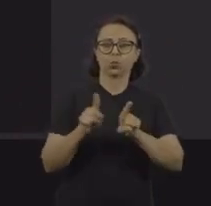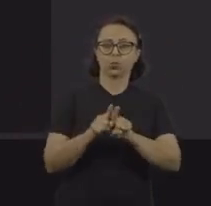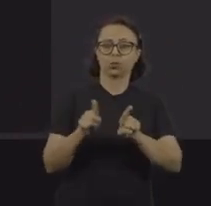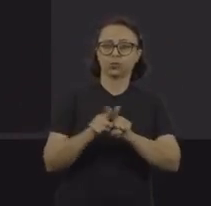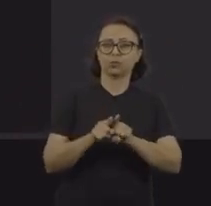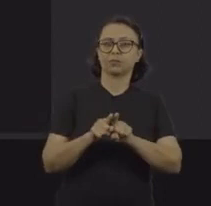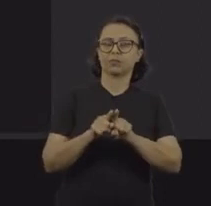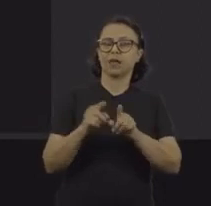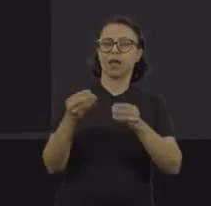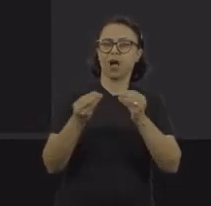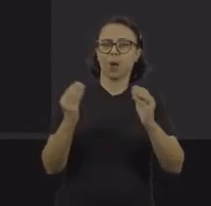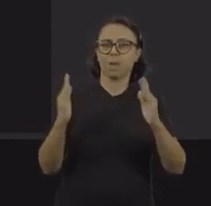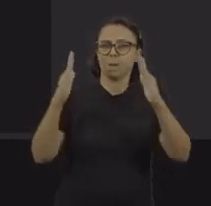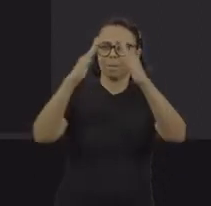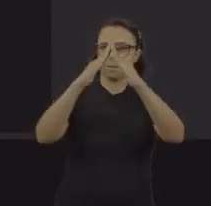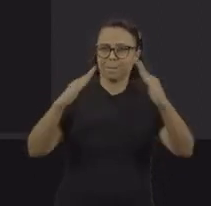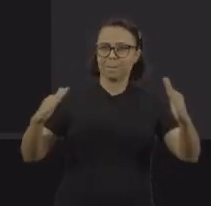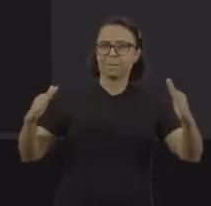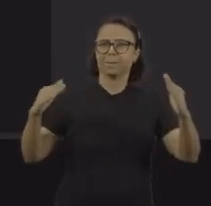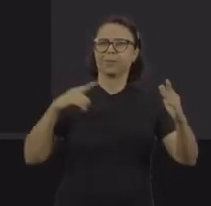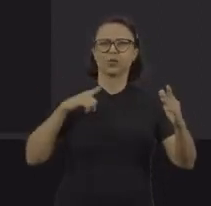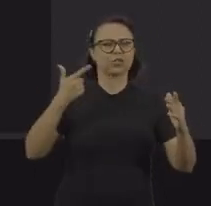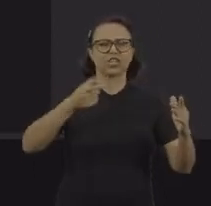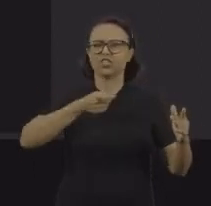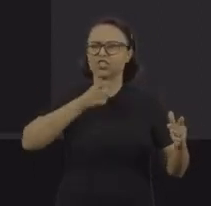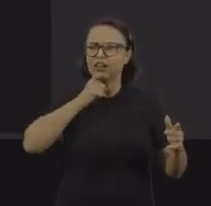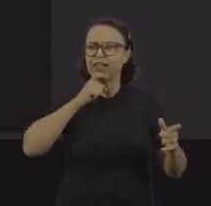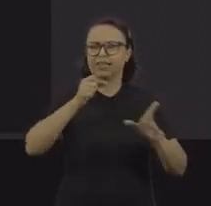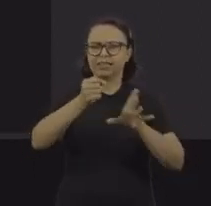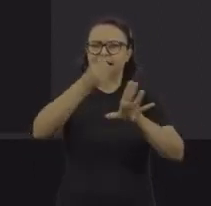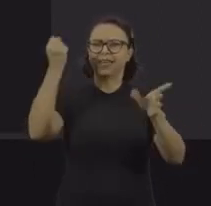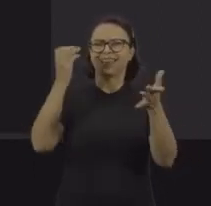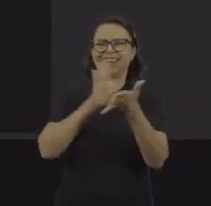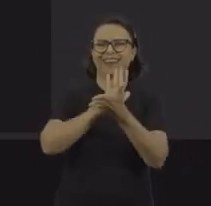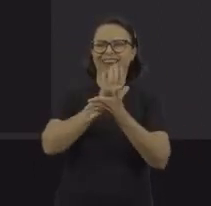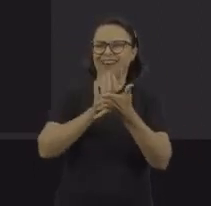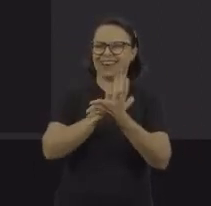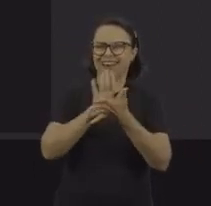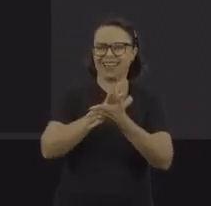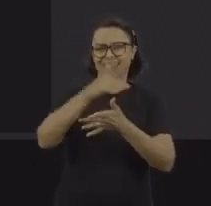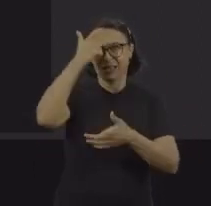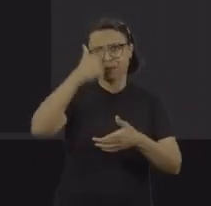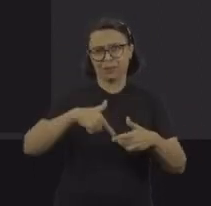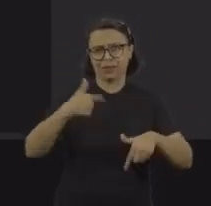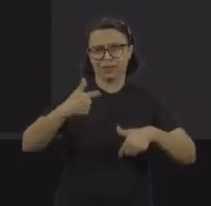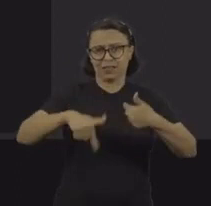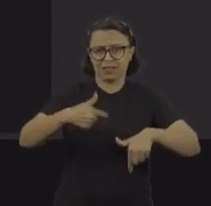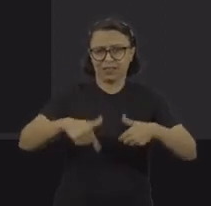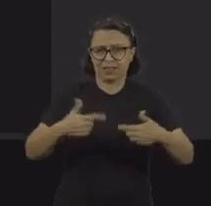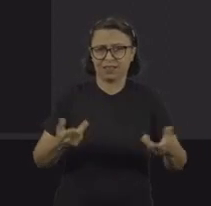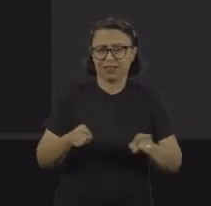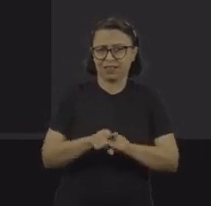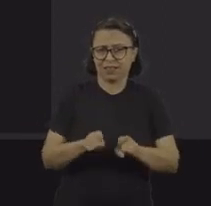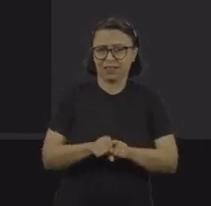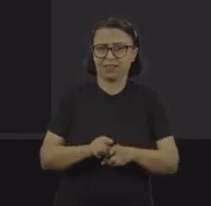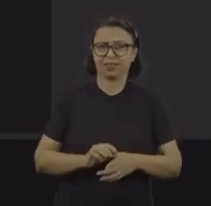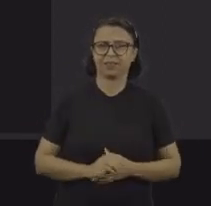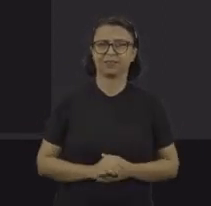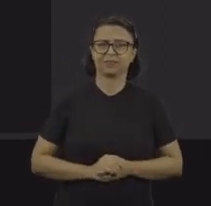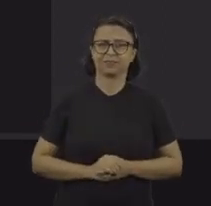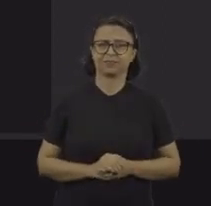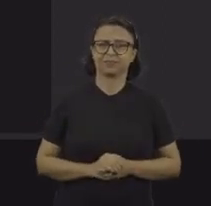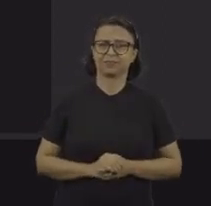a habitação era com barracão, não tinha refrigeramento, não tinha nada, então essa é a forma como o trabalhador armazena a sua comida, não armazena, ela é exposta.